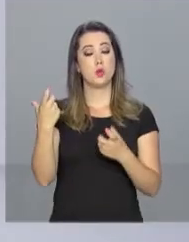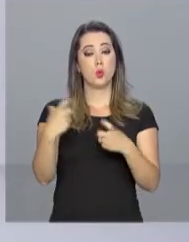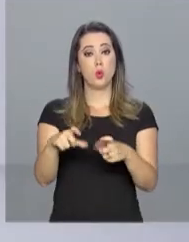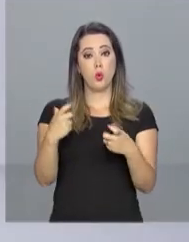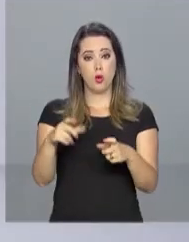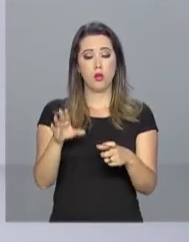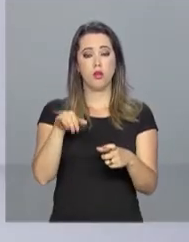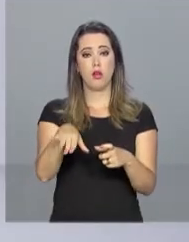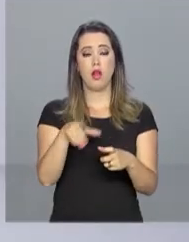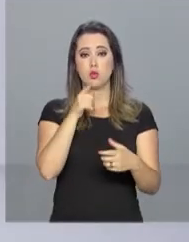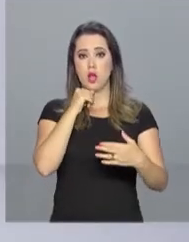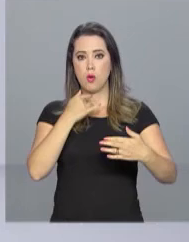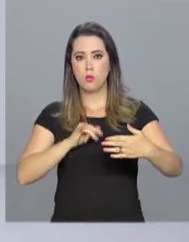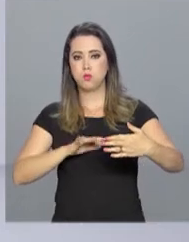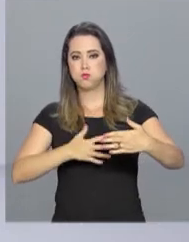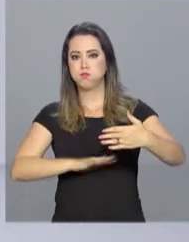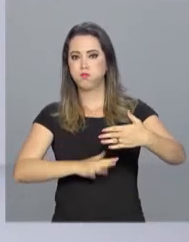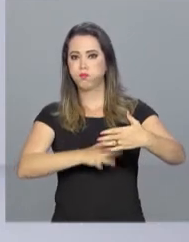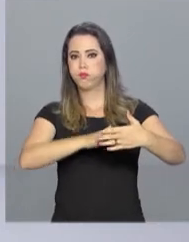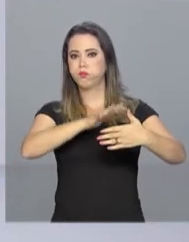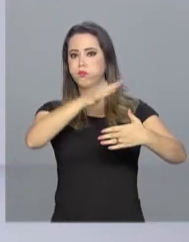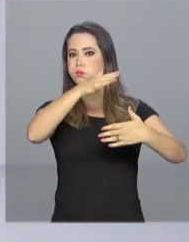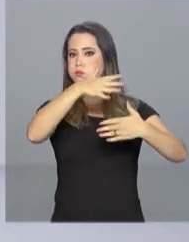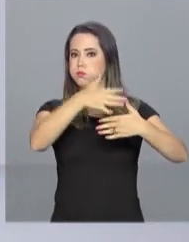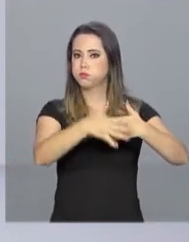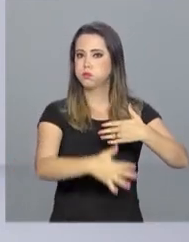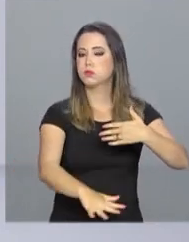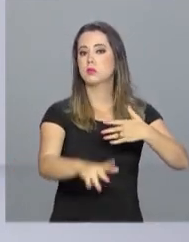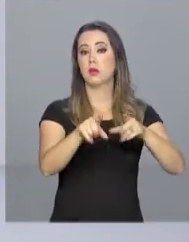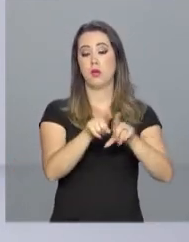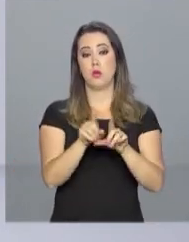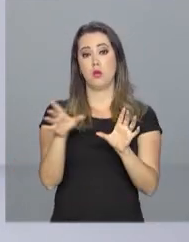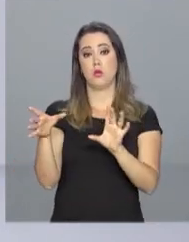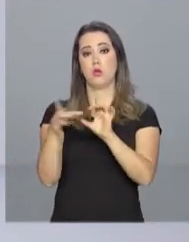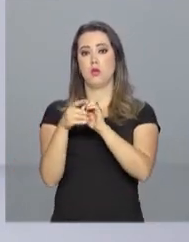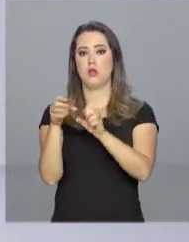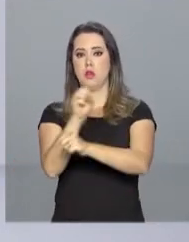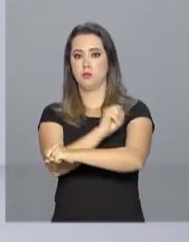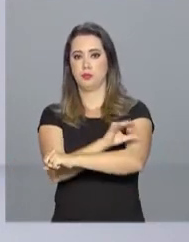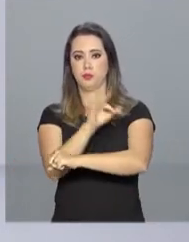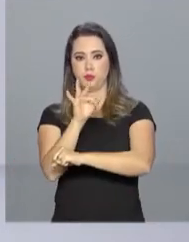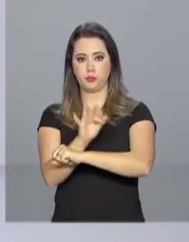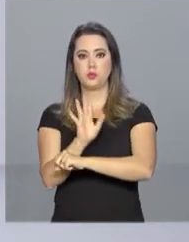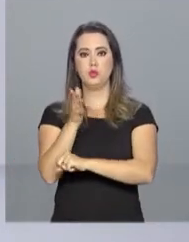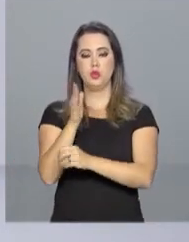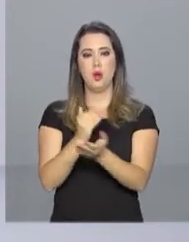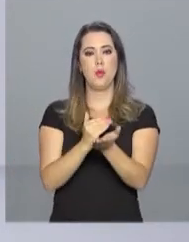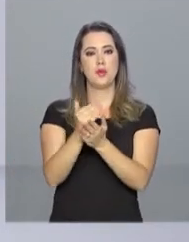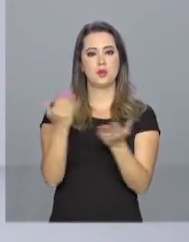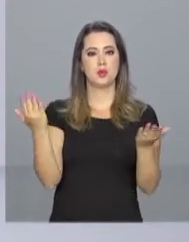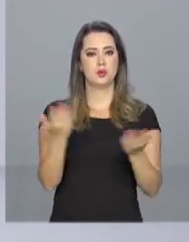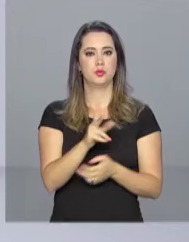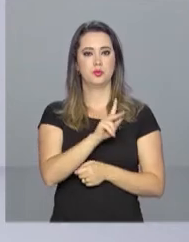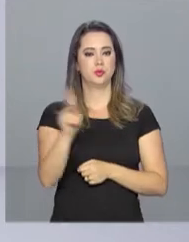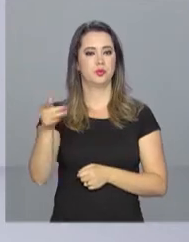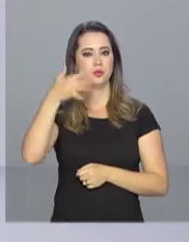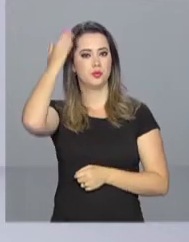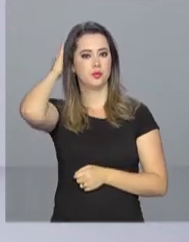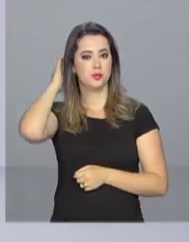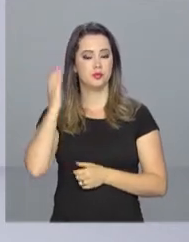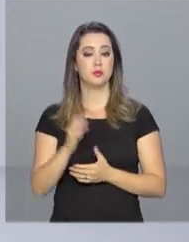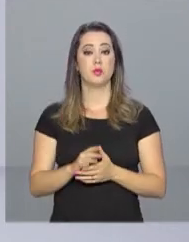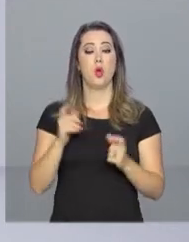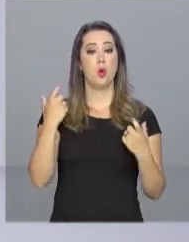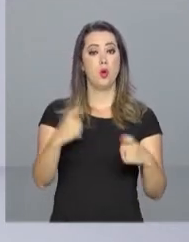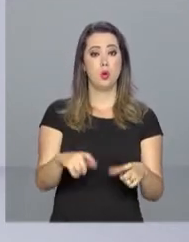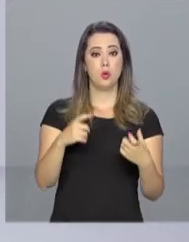última estação de bombeamento do eixo norte do projeto de integração do Rio São Francisco foi acionada hoje pelo presidente Michel Temer.